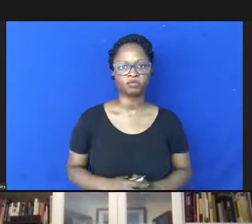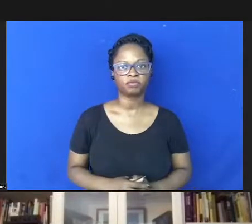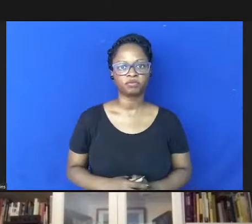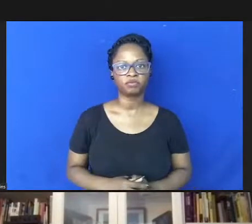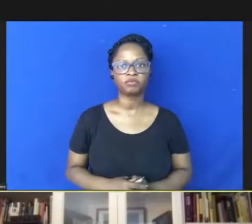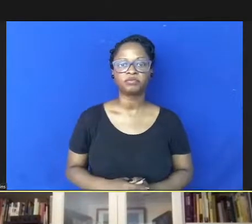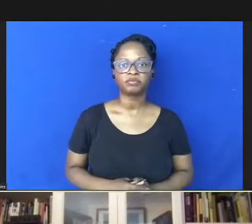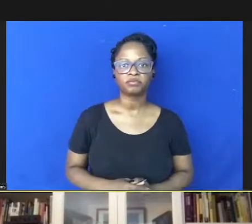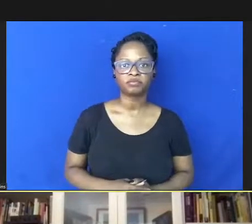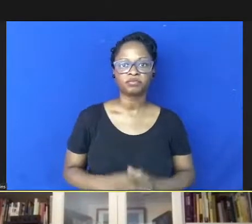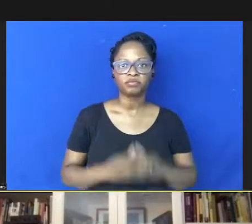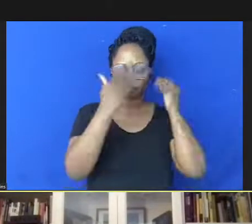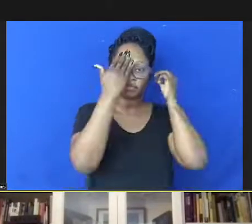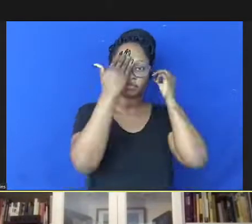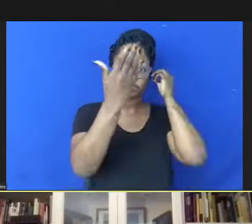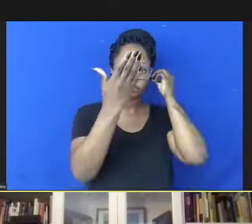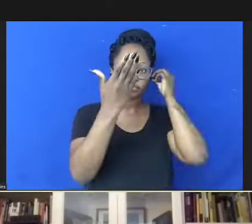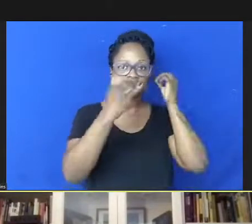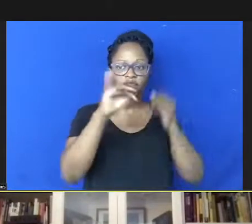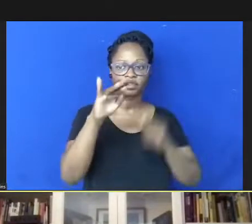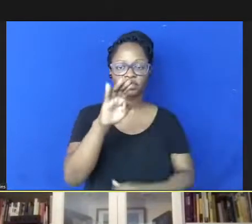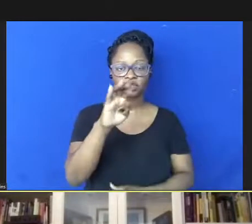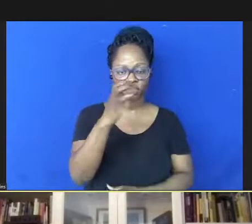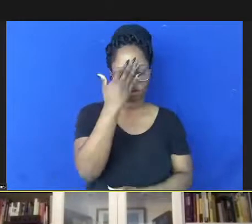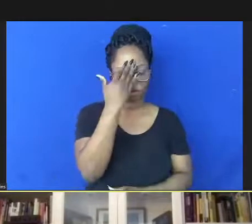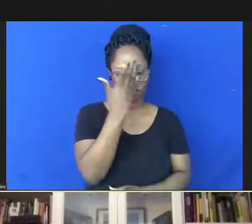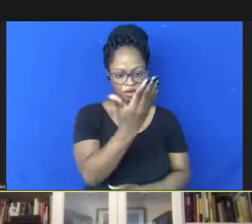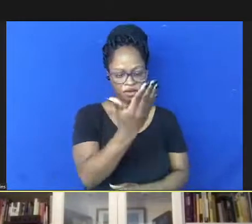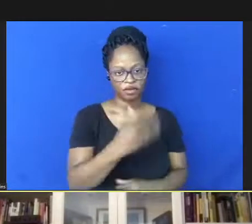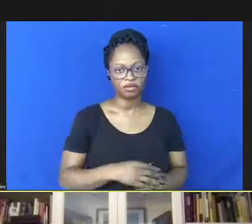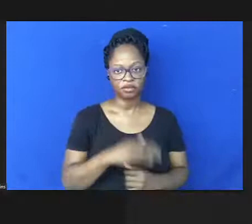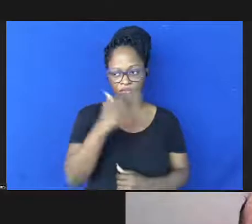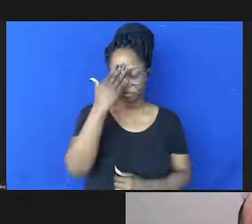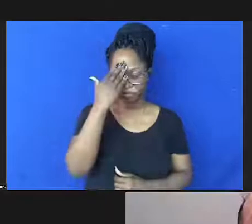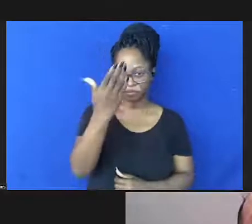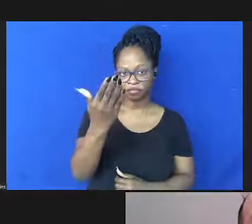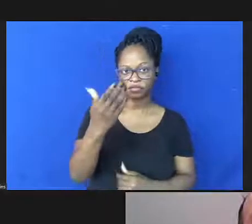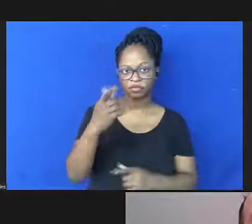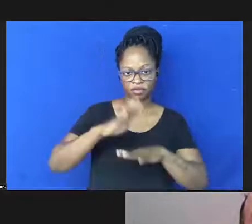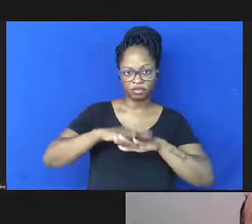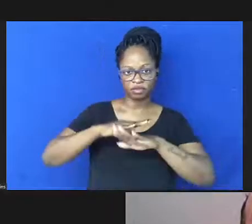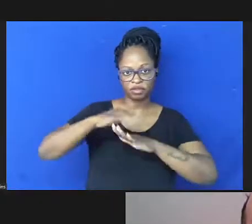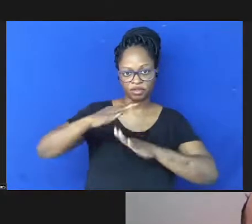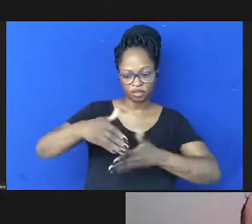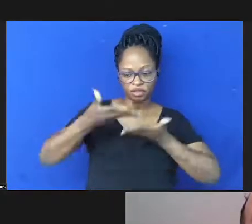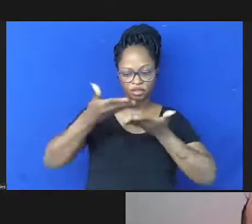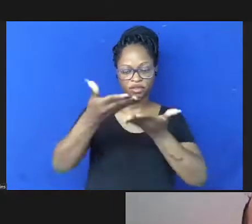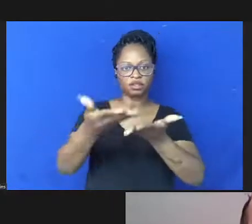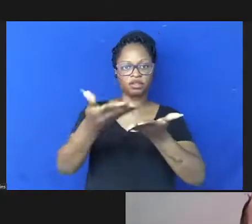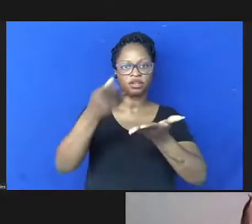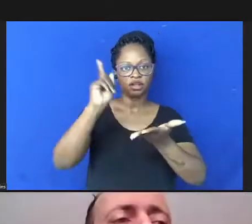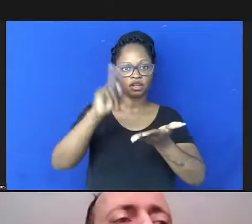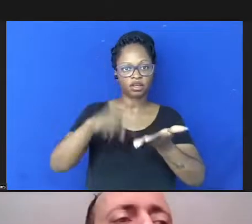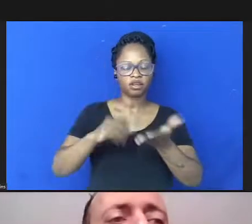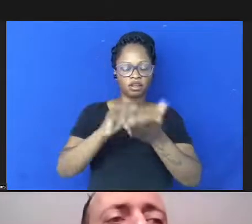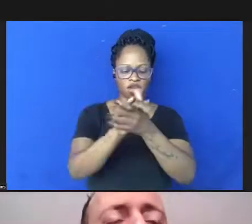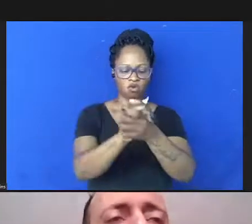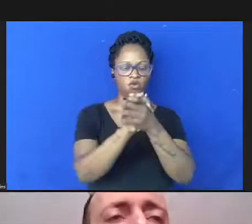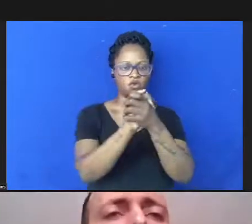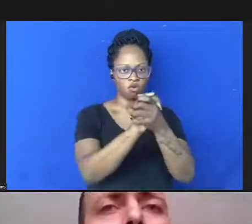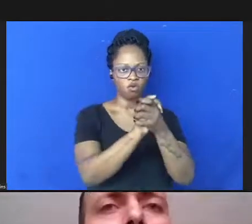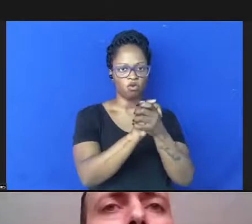muito obrigado Jorge muito obrigado pelo convite em nome da cumprimentando a